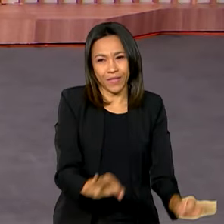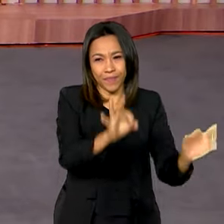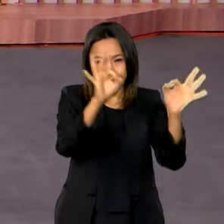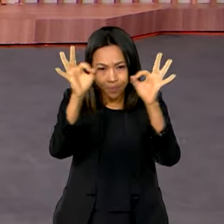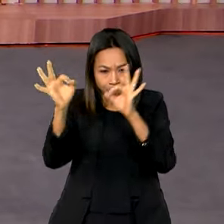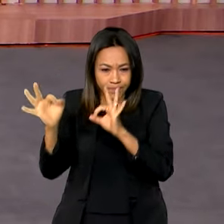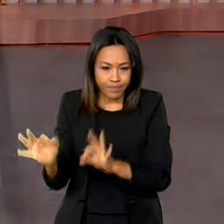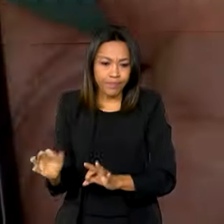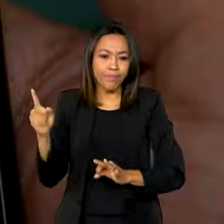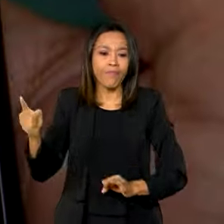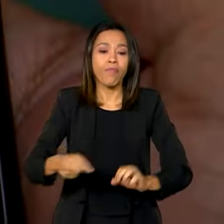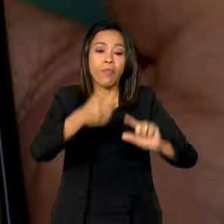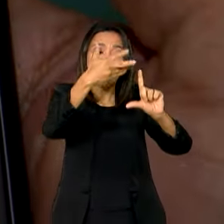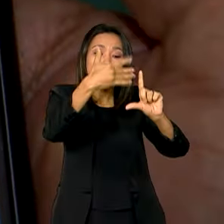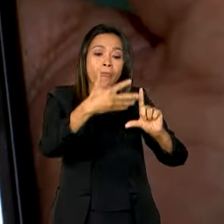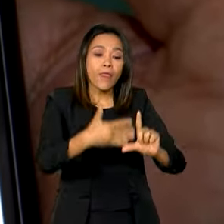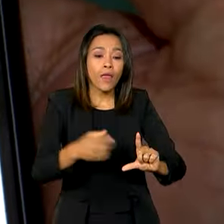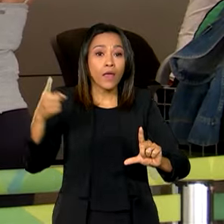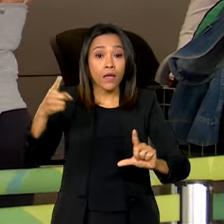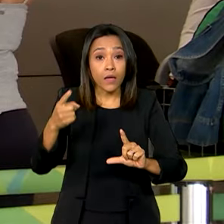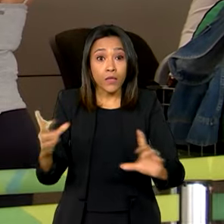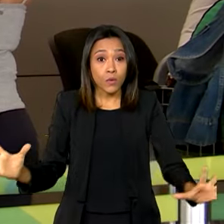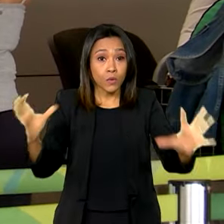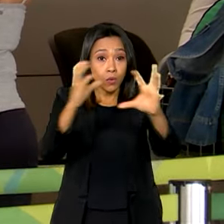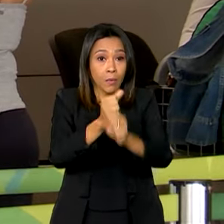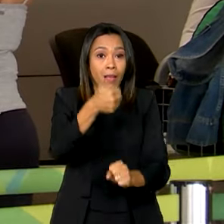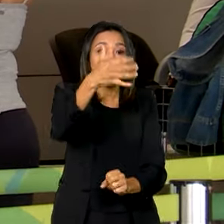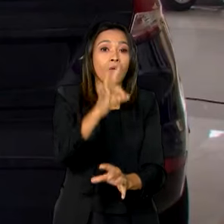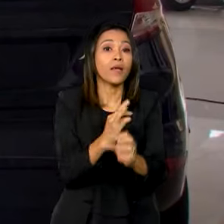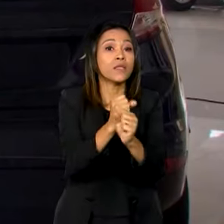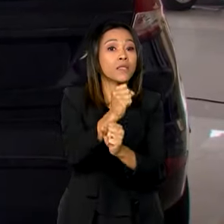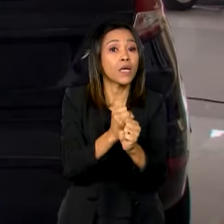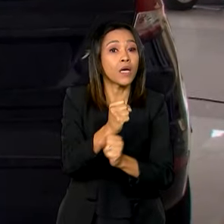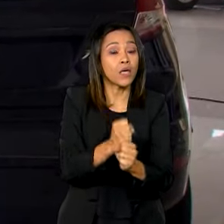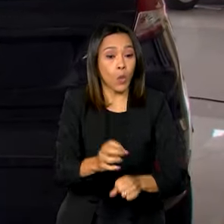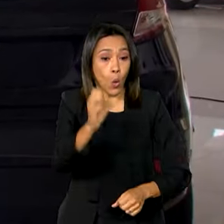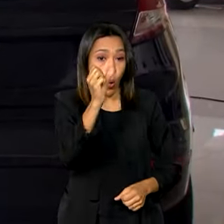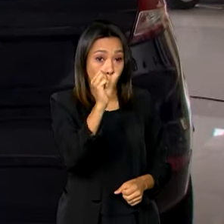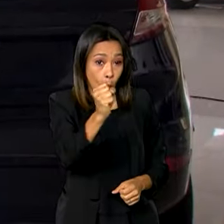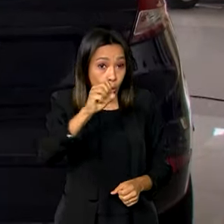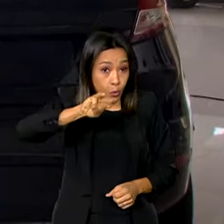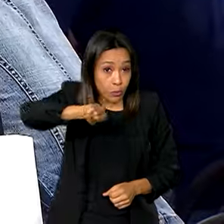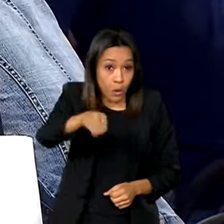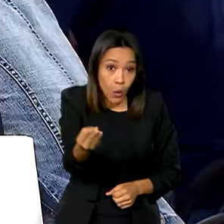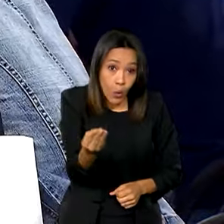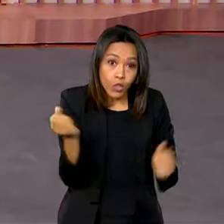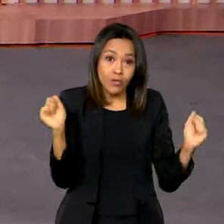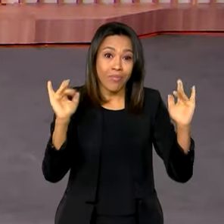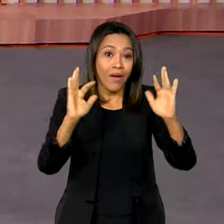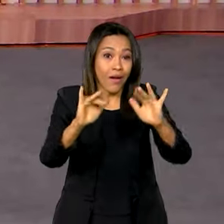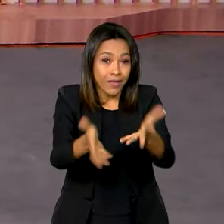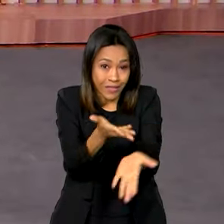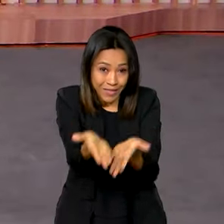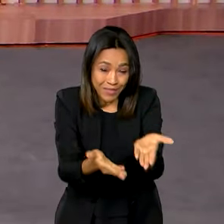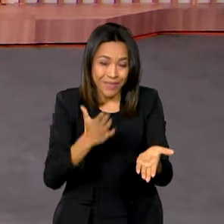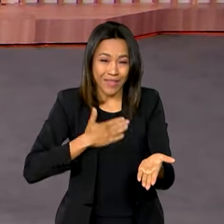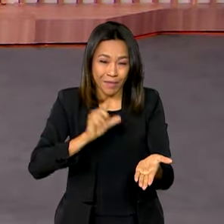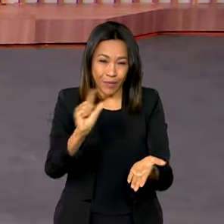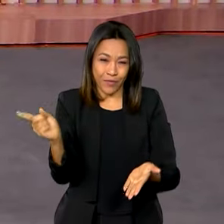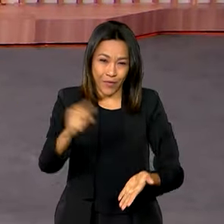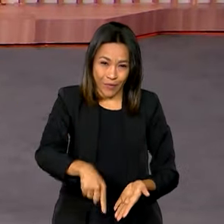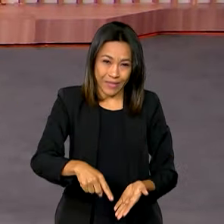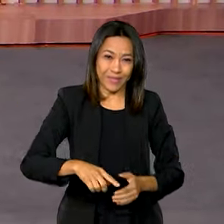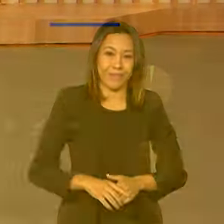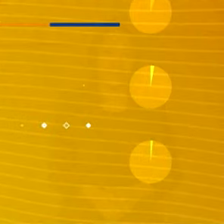plataforma consumidor.gov completa 10 anos com mais de 8 milhões de atendimentos realizados. A gente volta já, já.